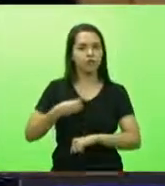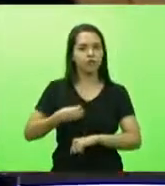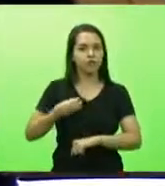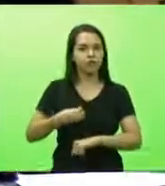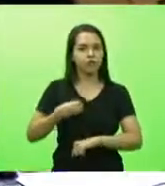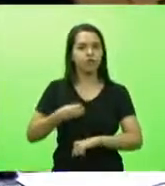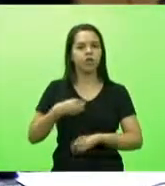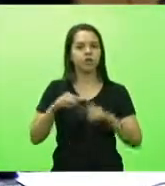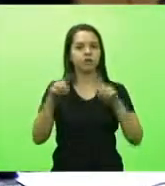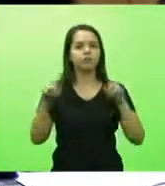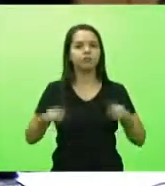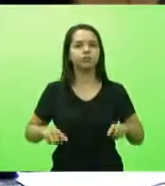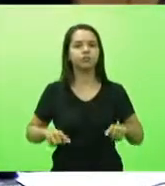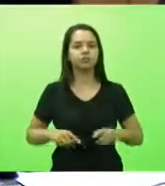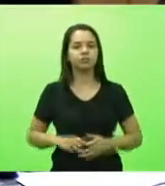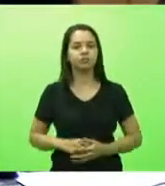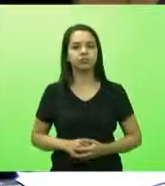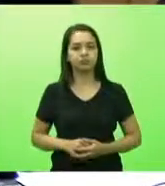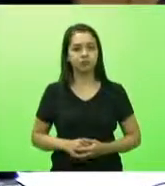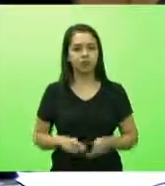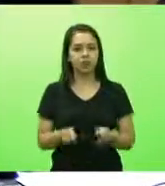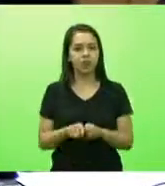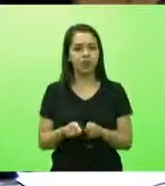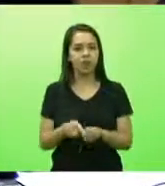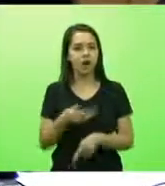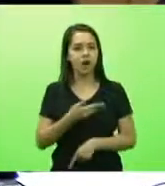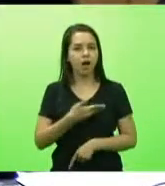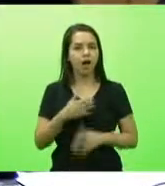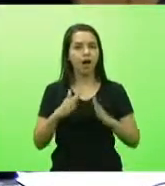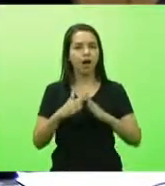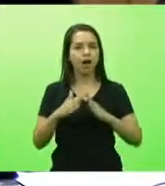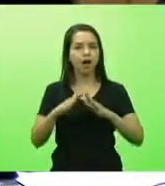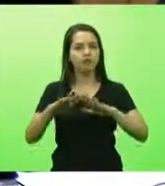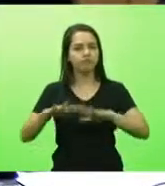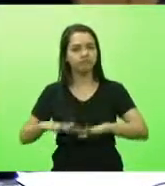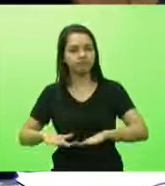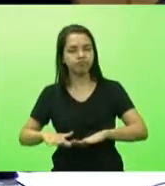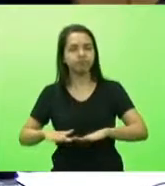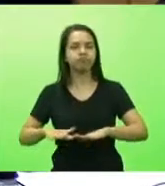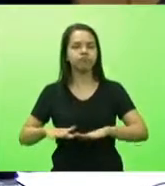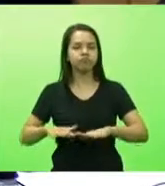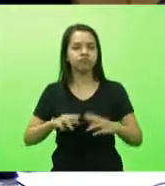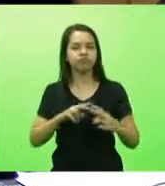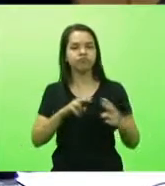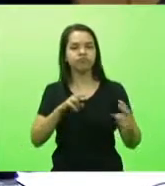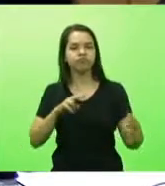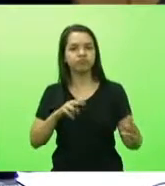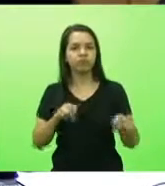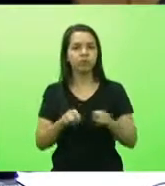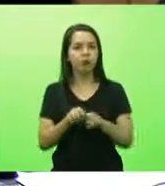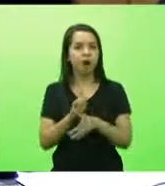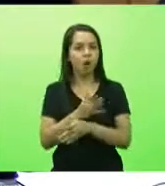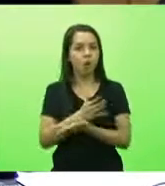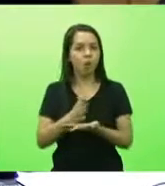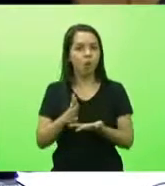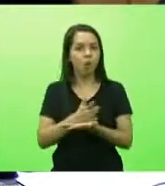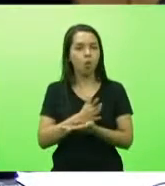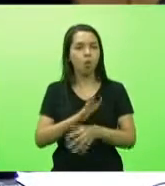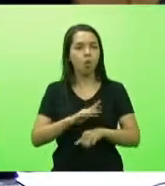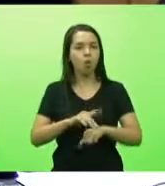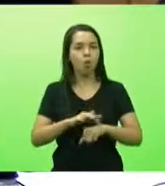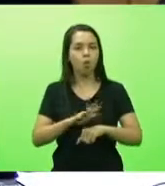servidores, os nossos colegas também que estão em casa, aqueles que estão com a COVID, meus sinceros